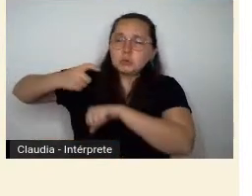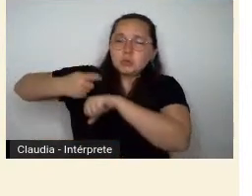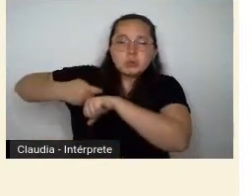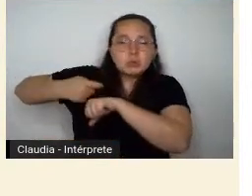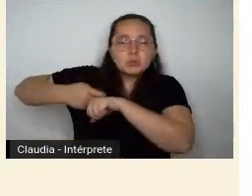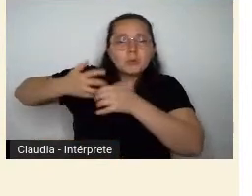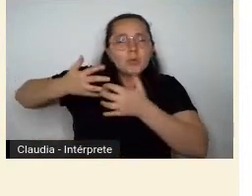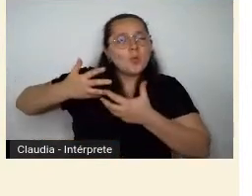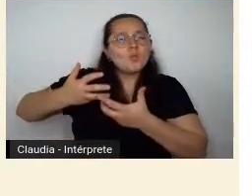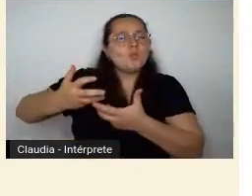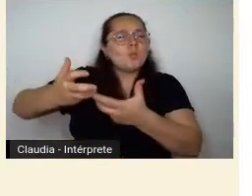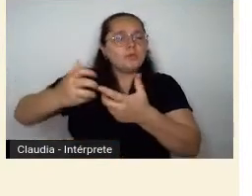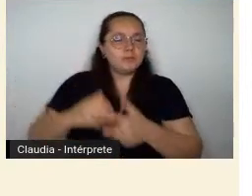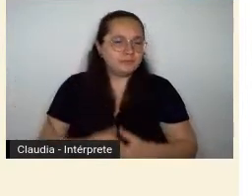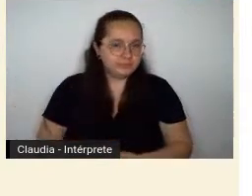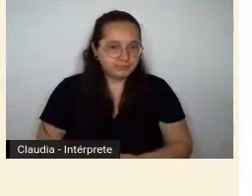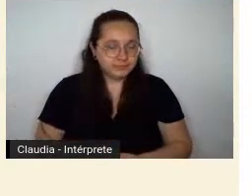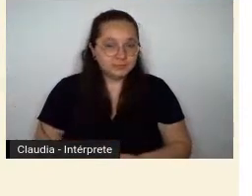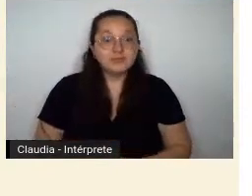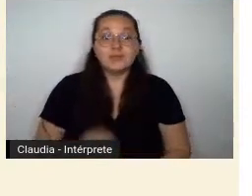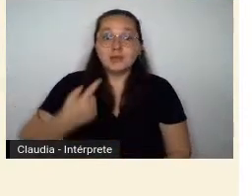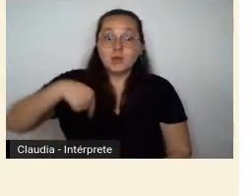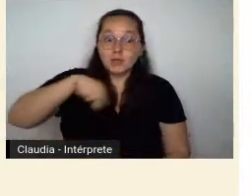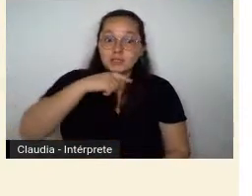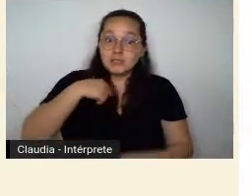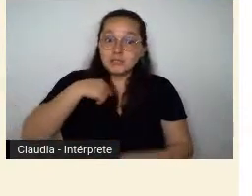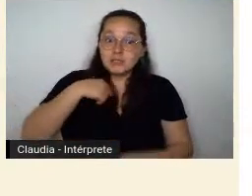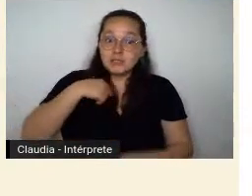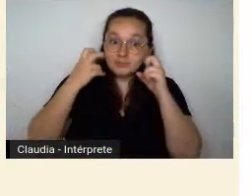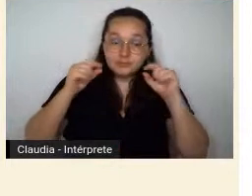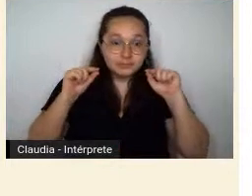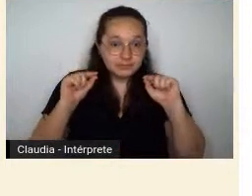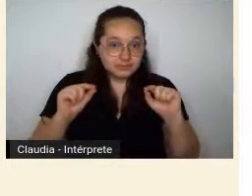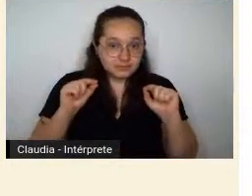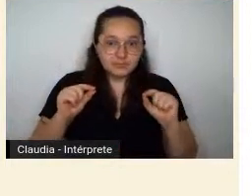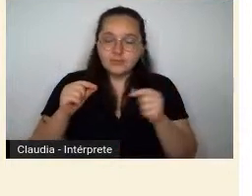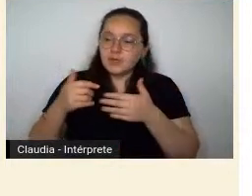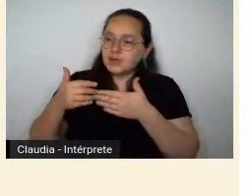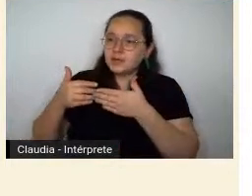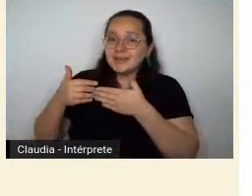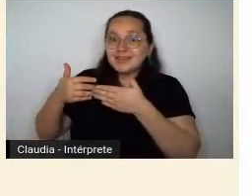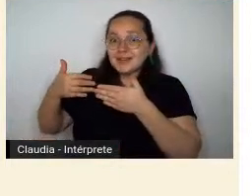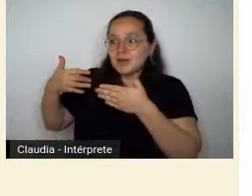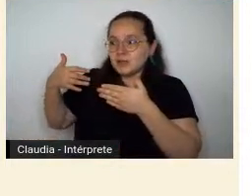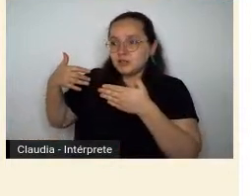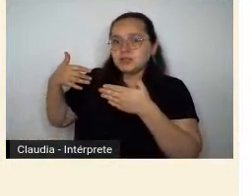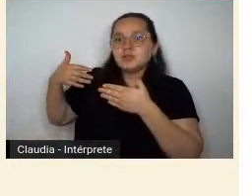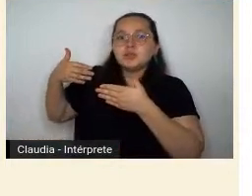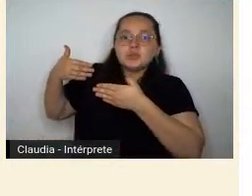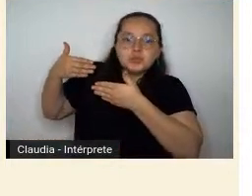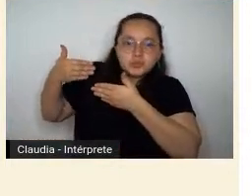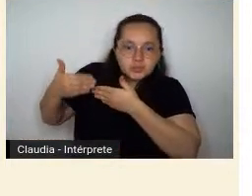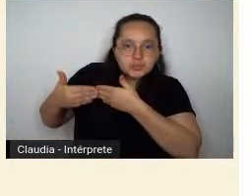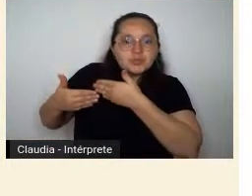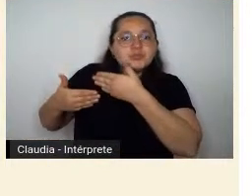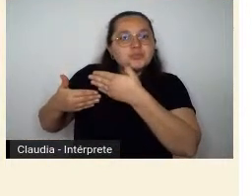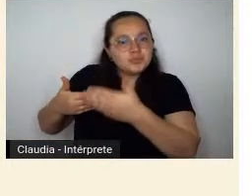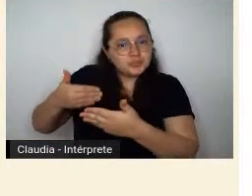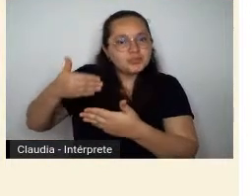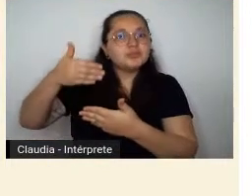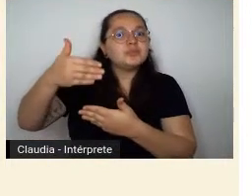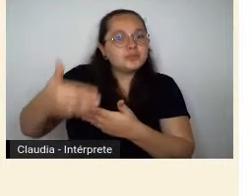Então, a gente percebe que ele teve, desde o início, as suas lições de